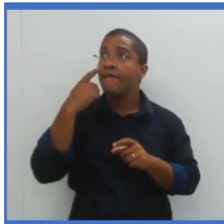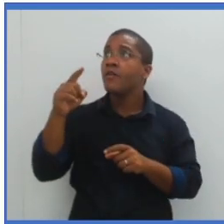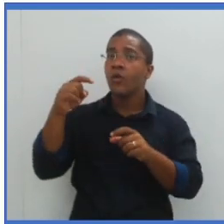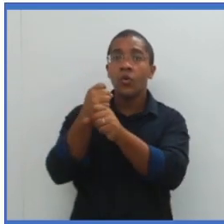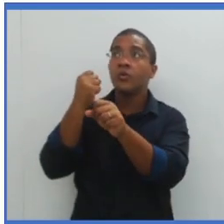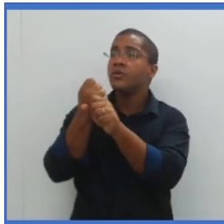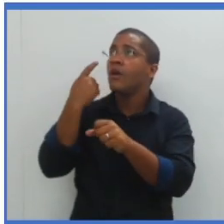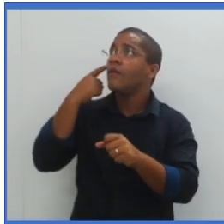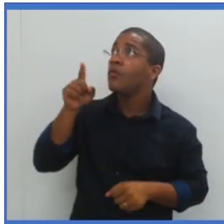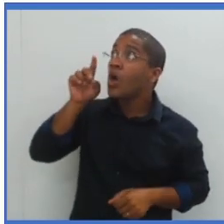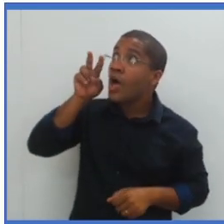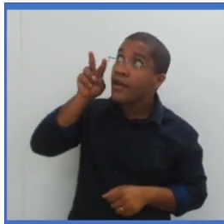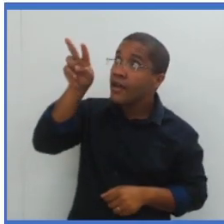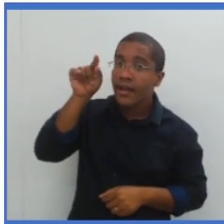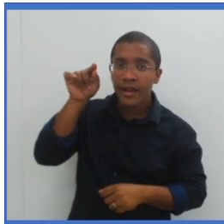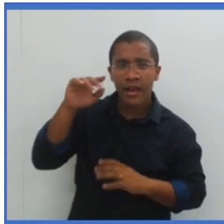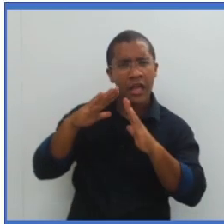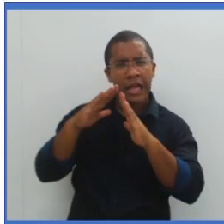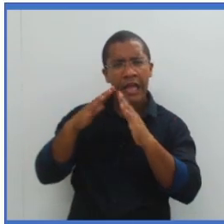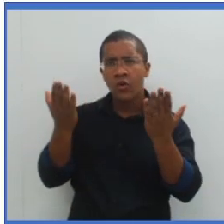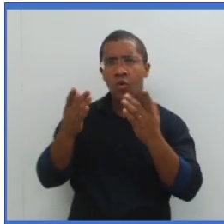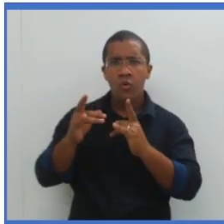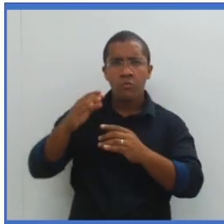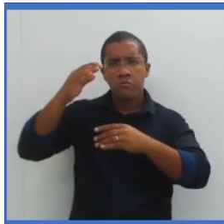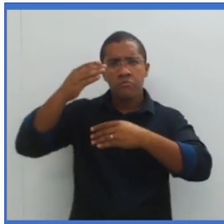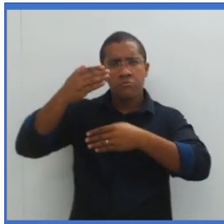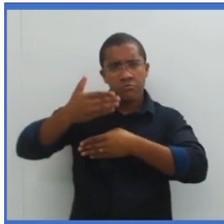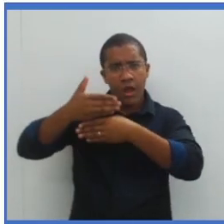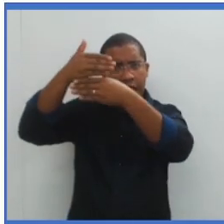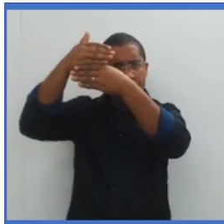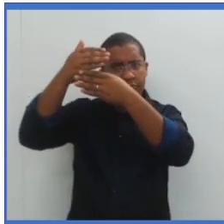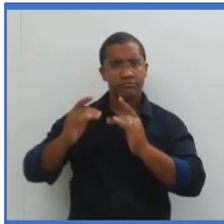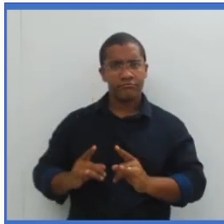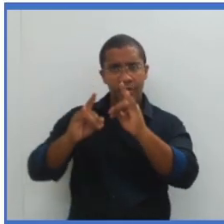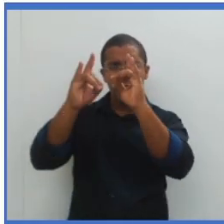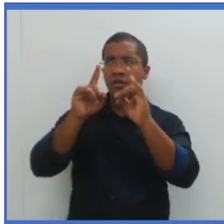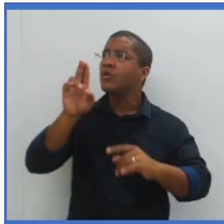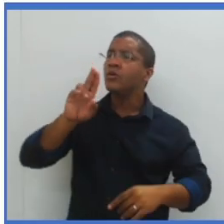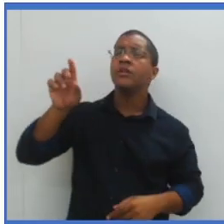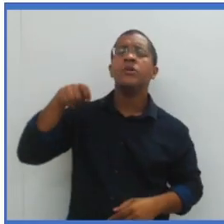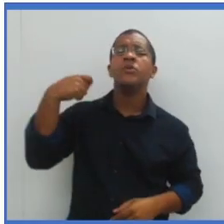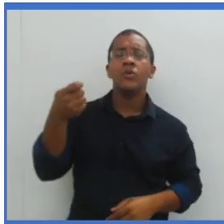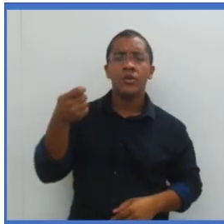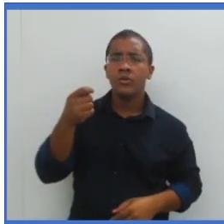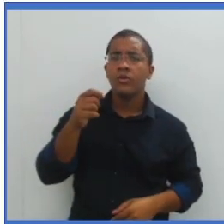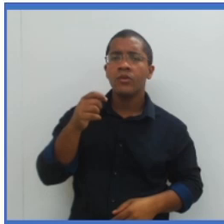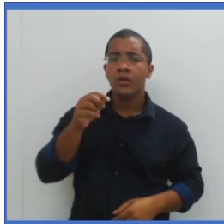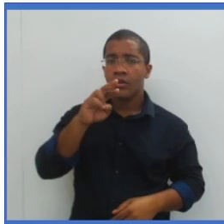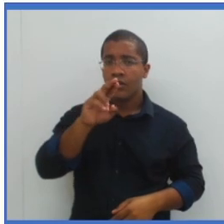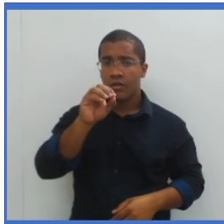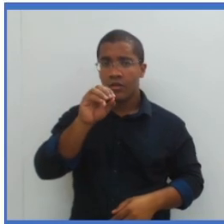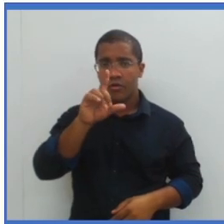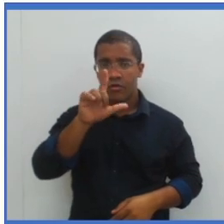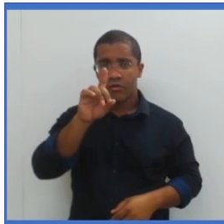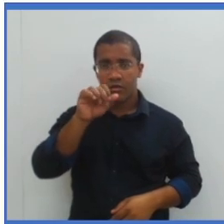construção civil, uma obra em casa, uma obra no prédio, como é o nome disso, papai e mamãe? Rodanas